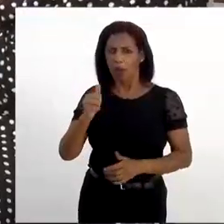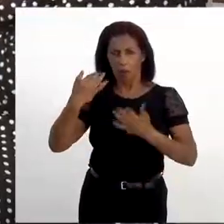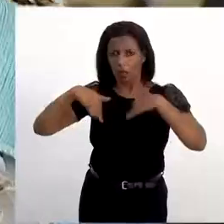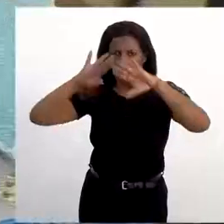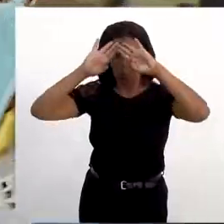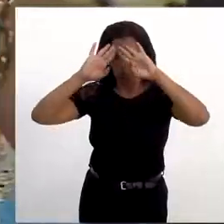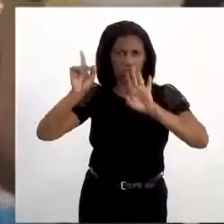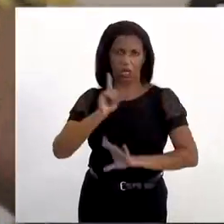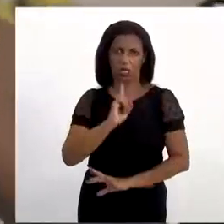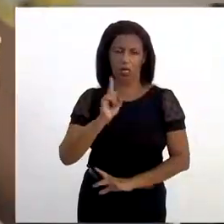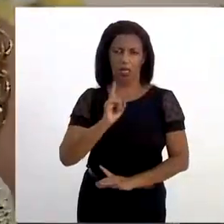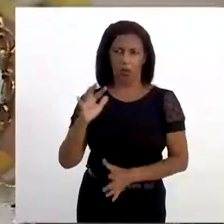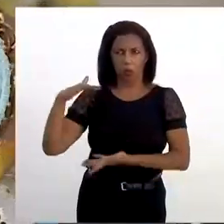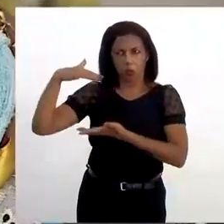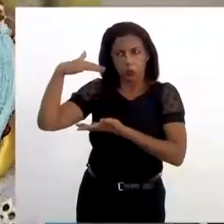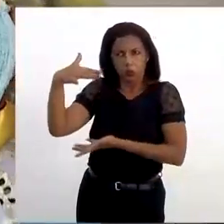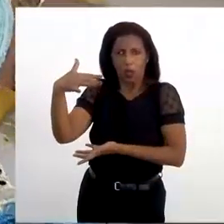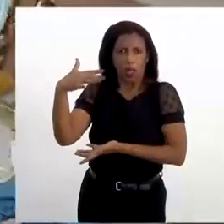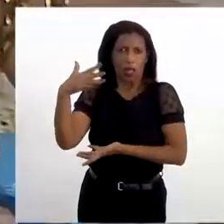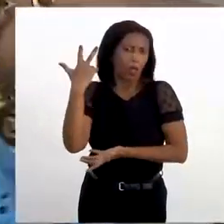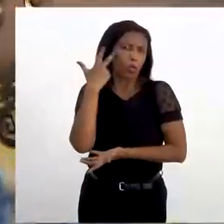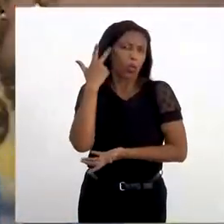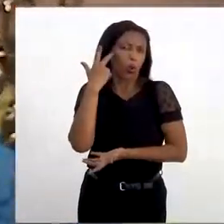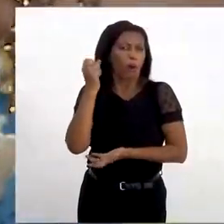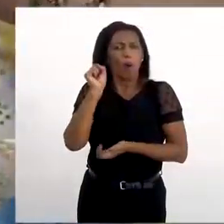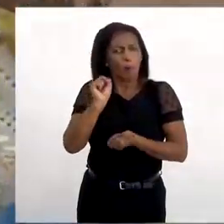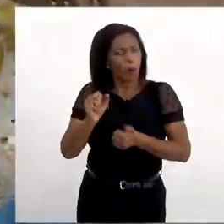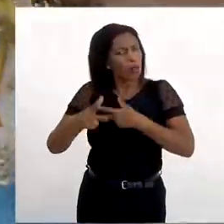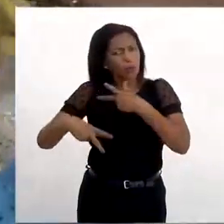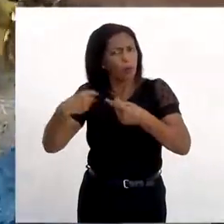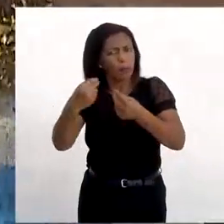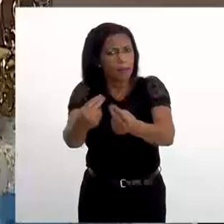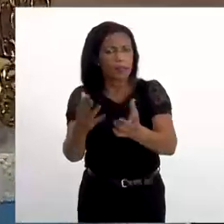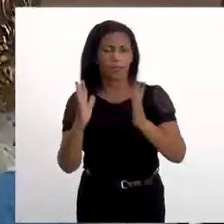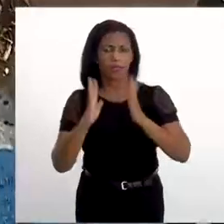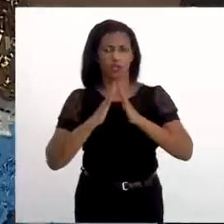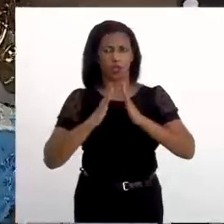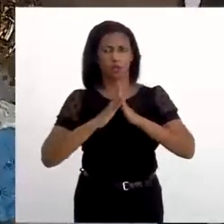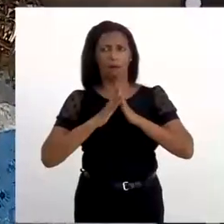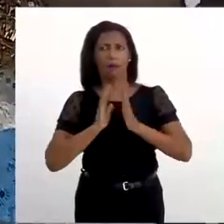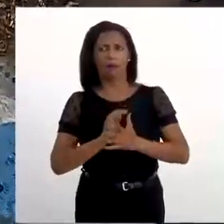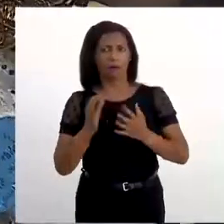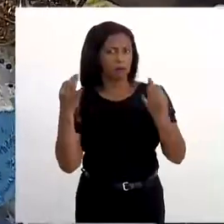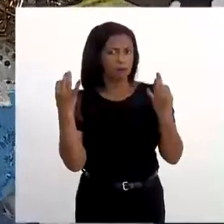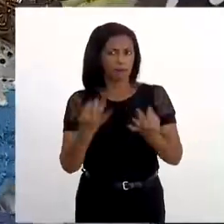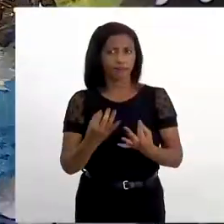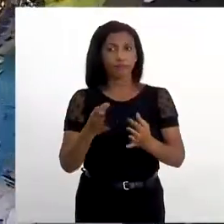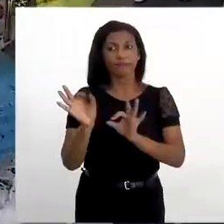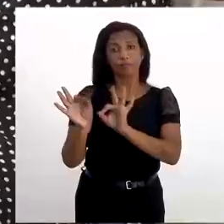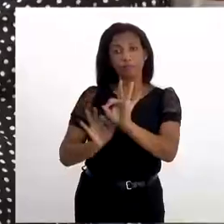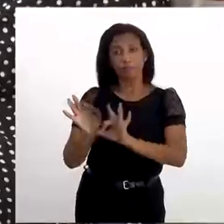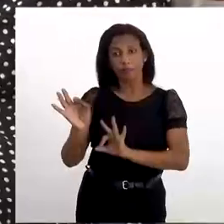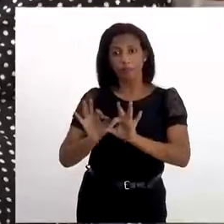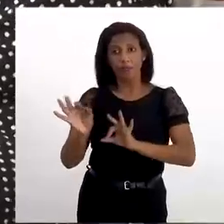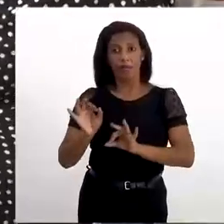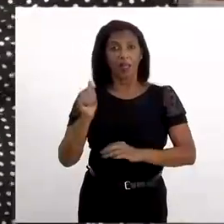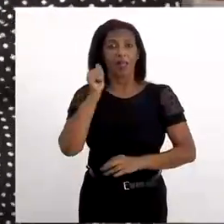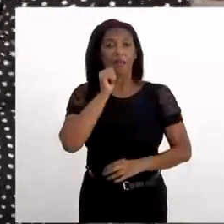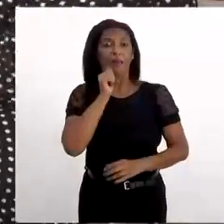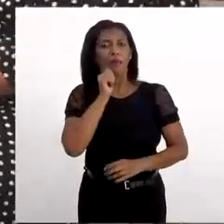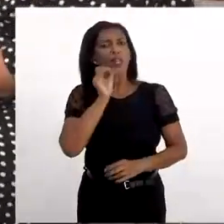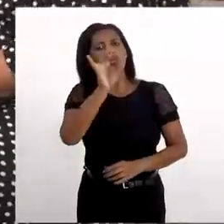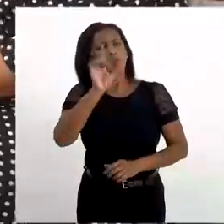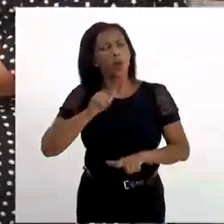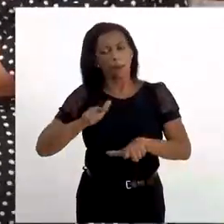muito representadas, vou deixar aqui não. Certo. É algo que a pessoa possa usar, colocar na sua casa. Perfeito. É uma forma de a